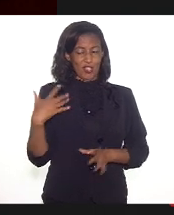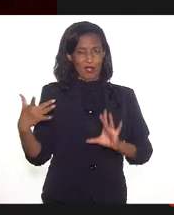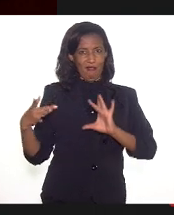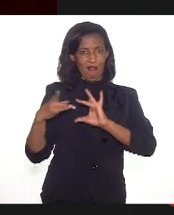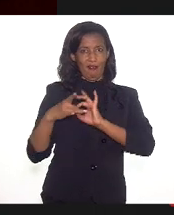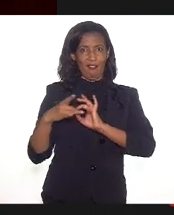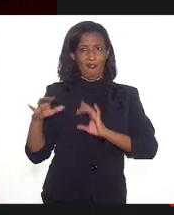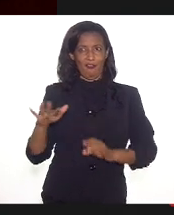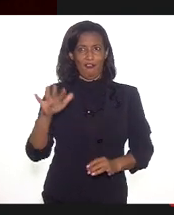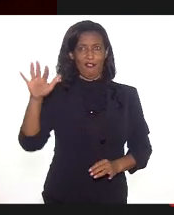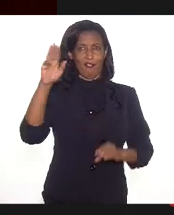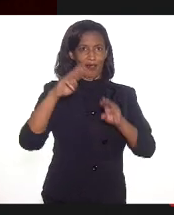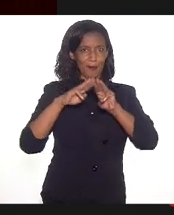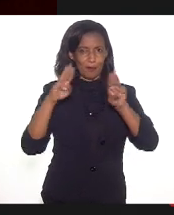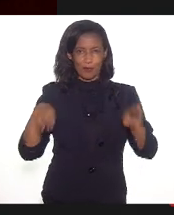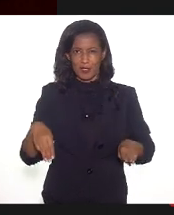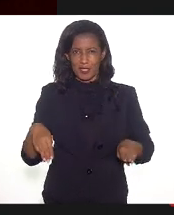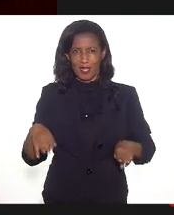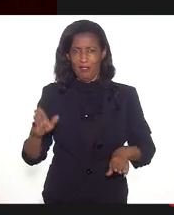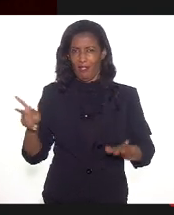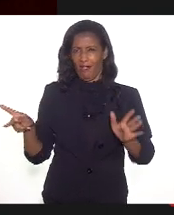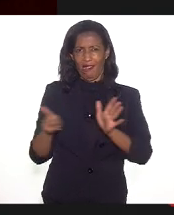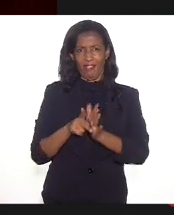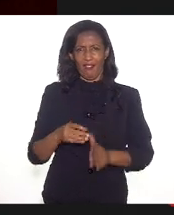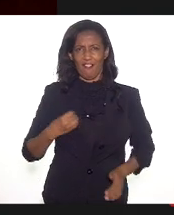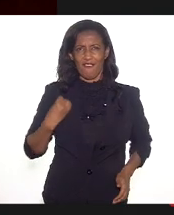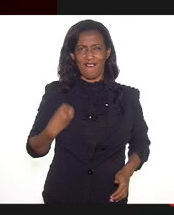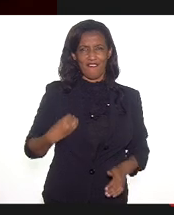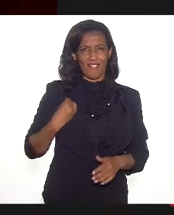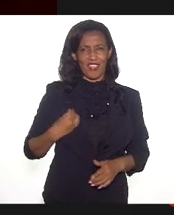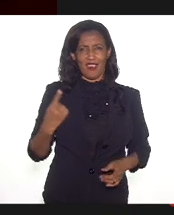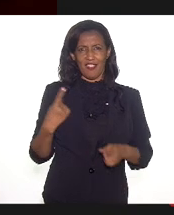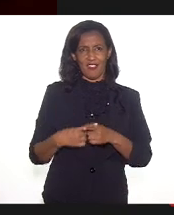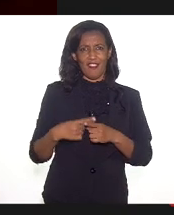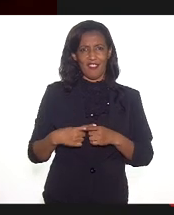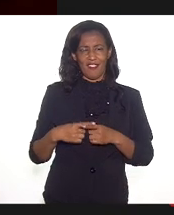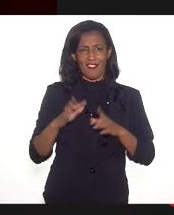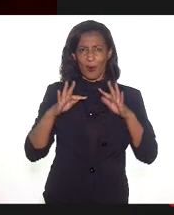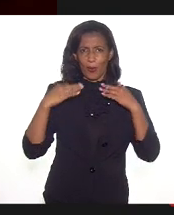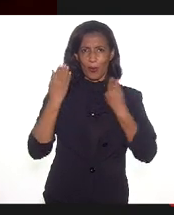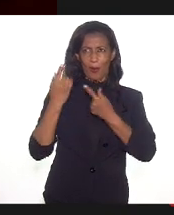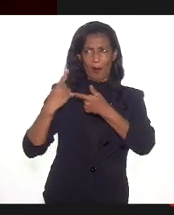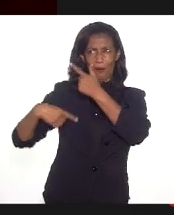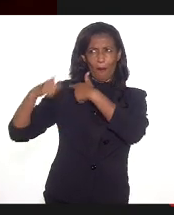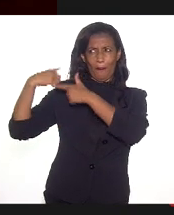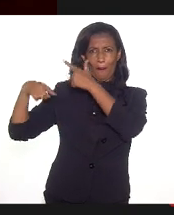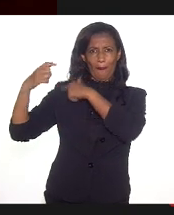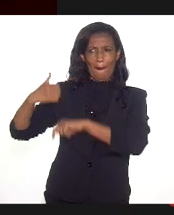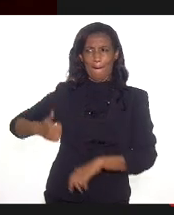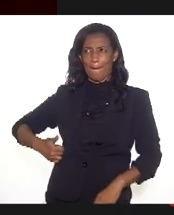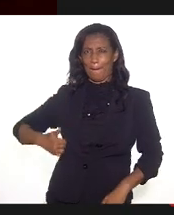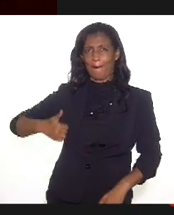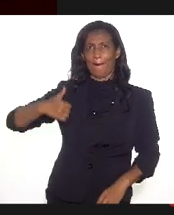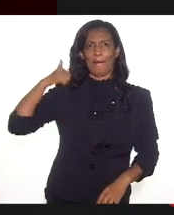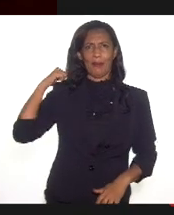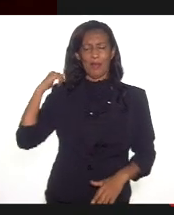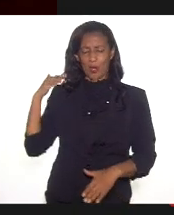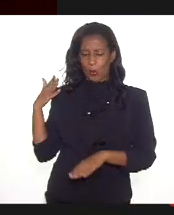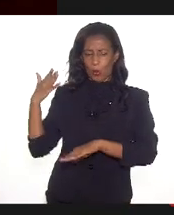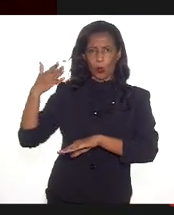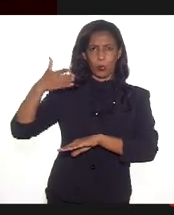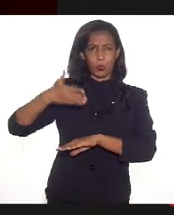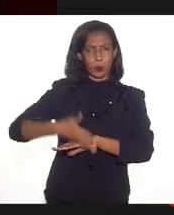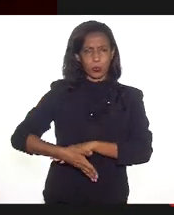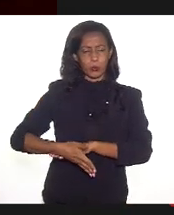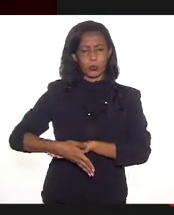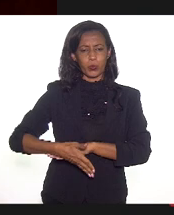museu é a minha própria existência, né? Porque os antepassados foram os primeiros habitantes, os primeiros ocupantes, os